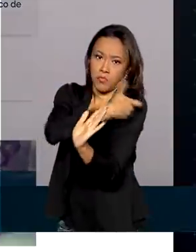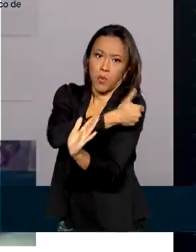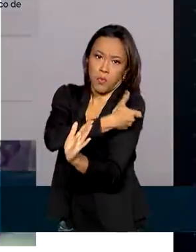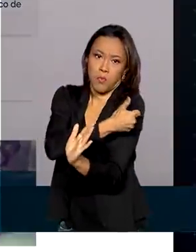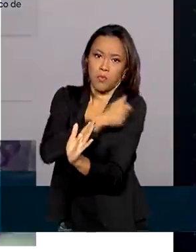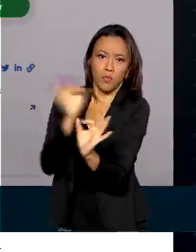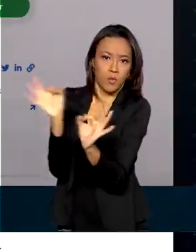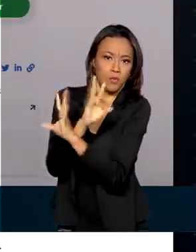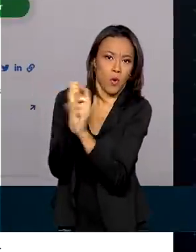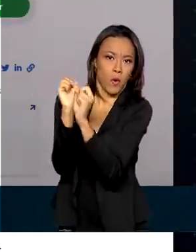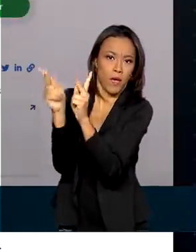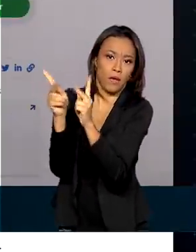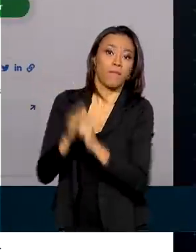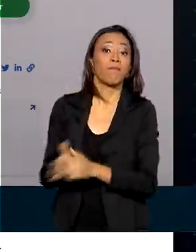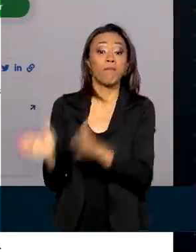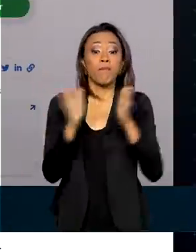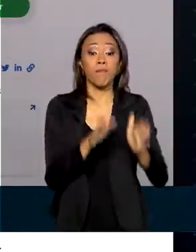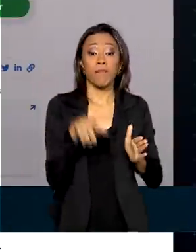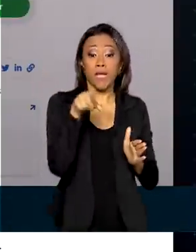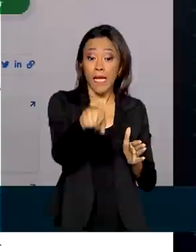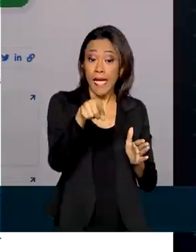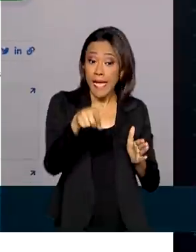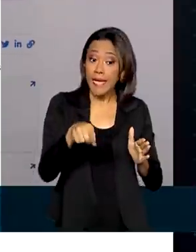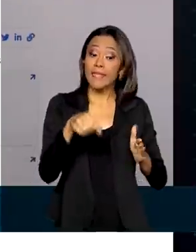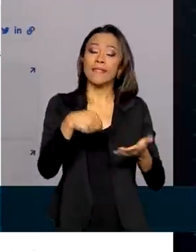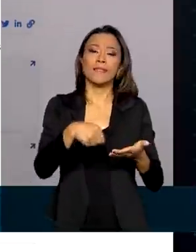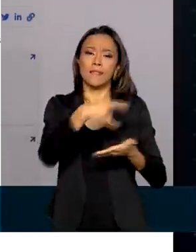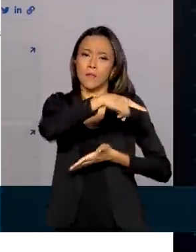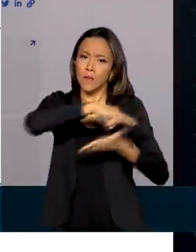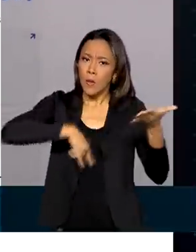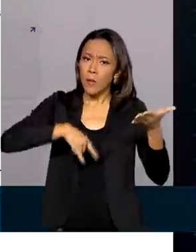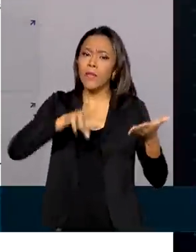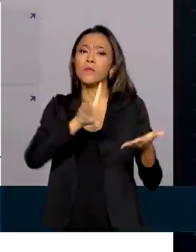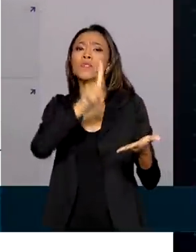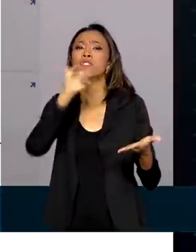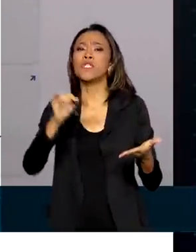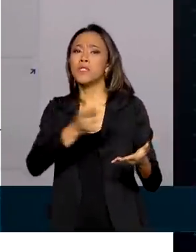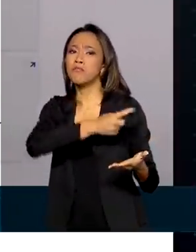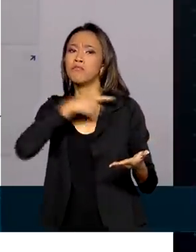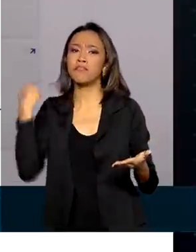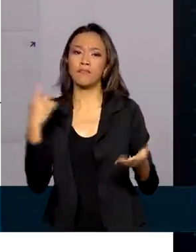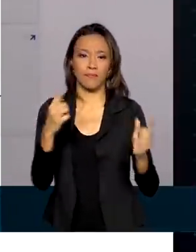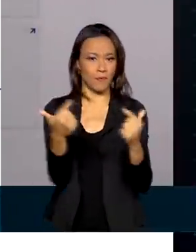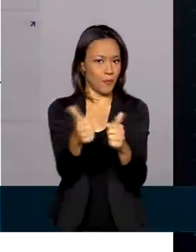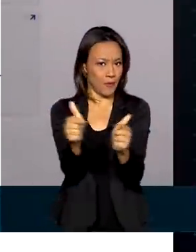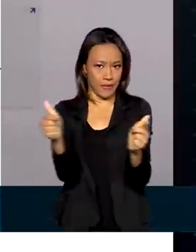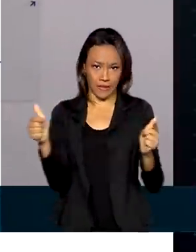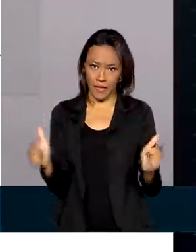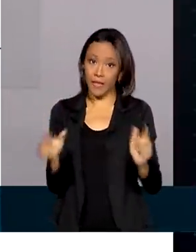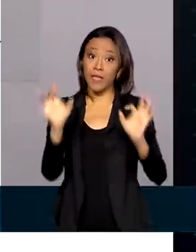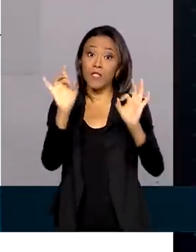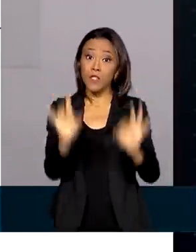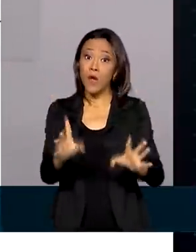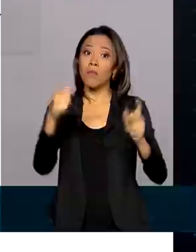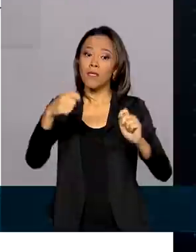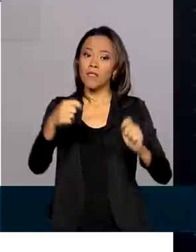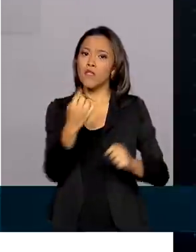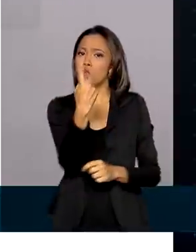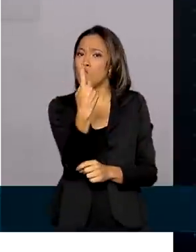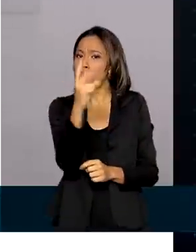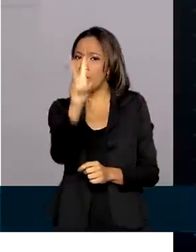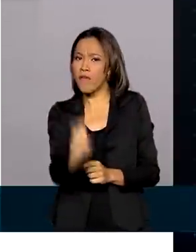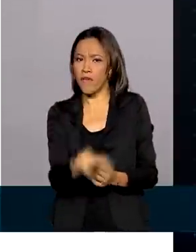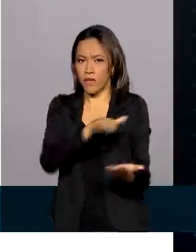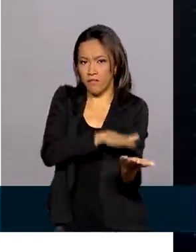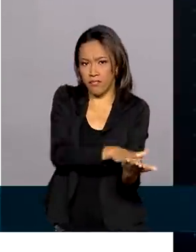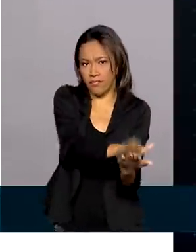certificado internacional de vacinação digital não tem data de validade e só precisa ser tirado uma vez.